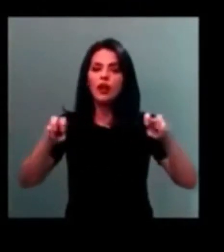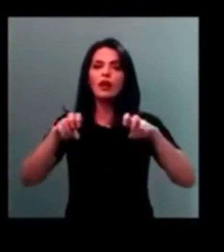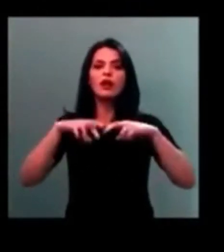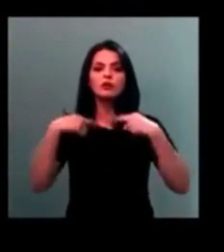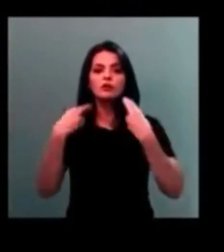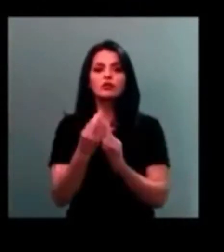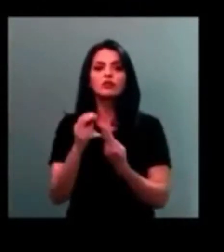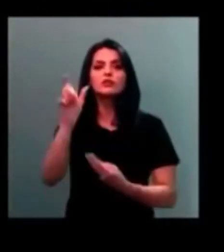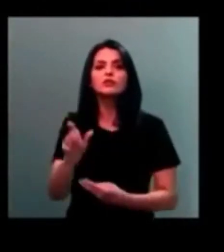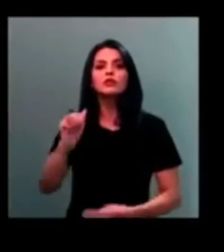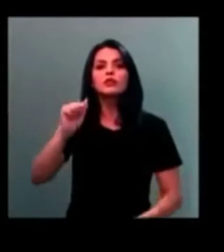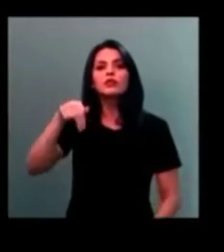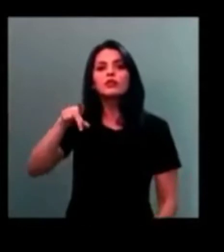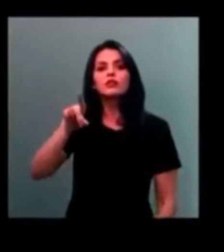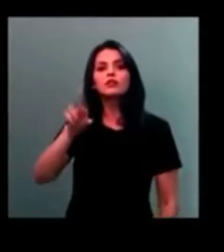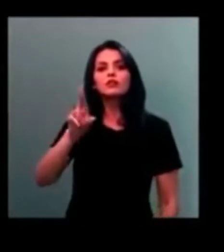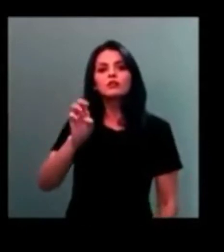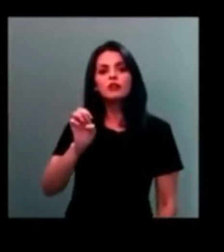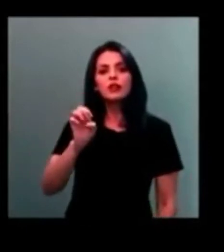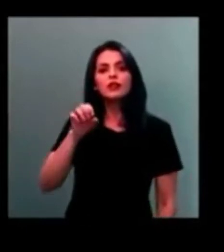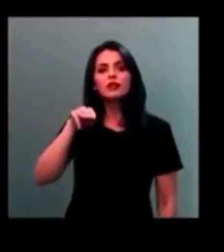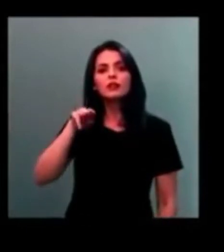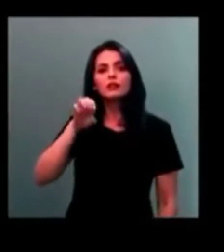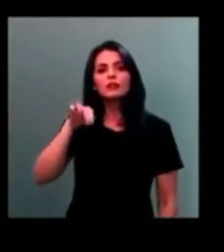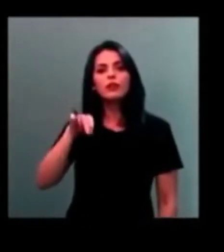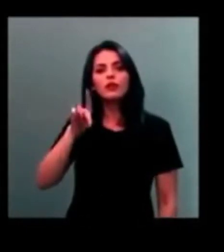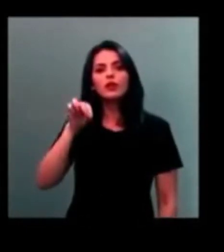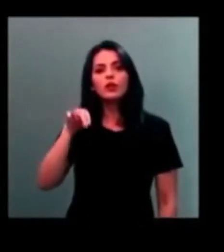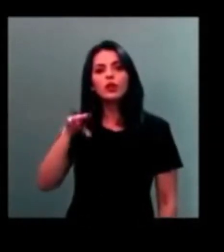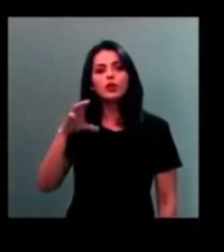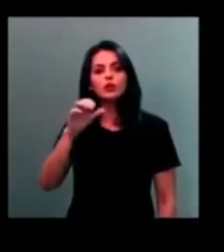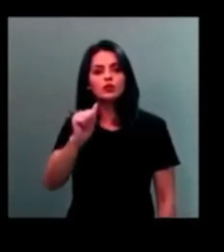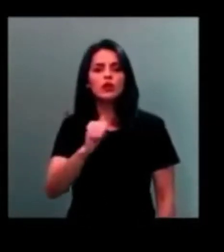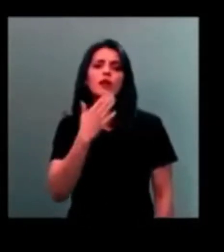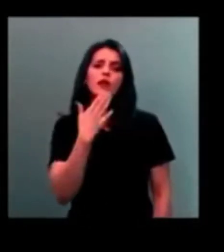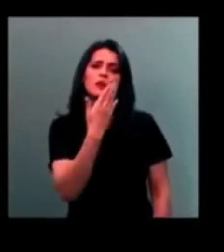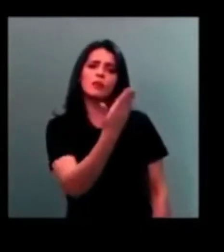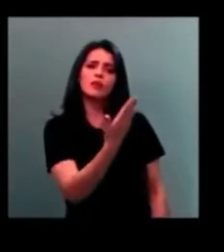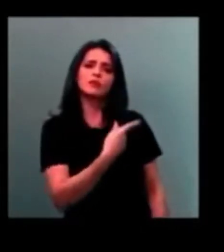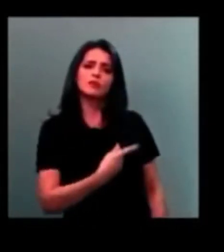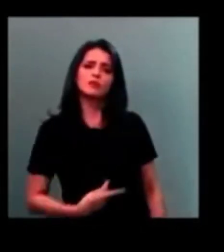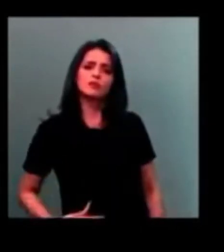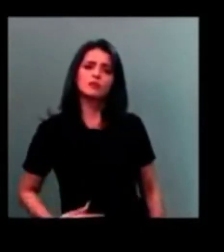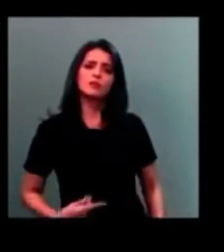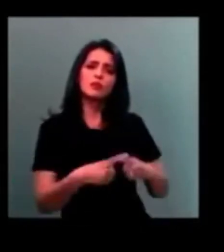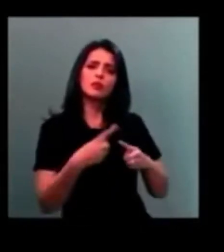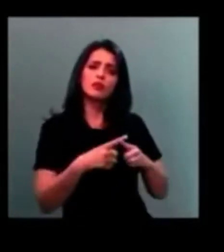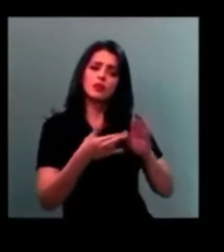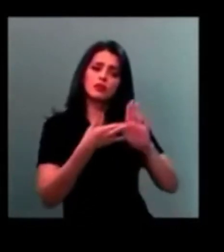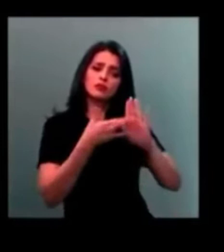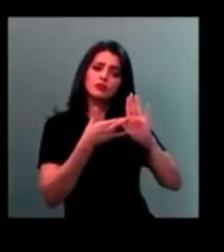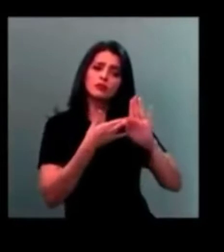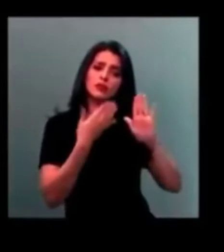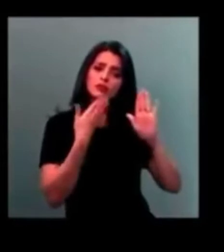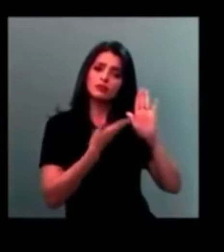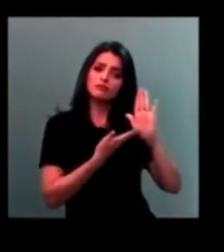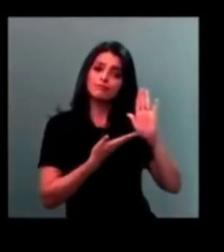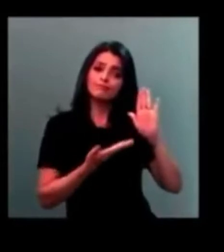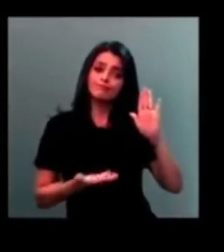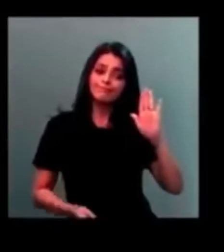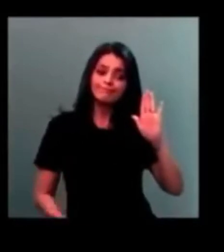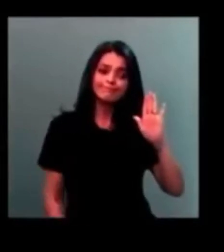senhor André Mendonça. E faço um apelo à vossa excelência, porque também é o regimento que comete